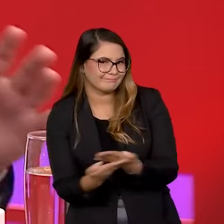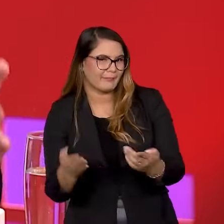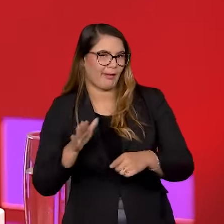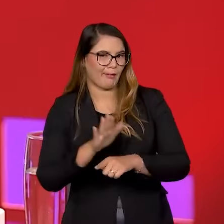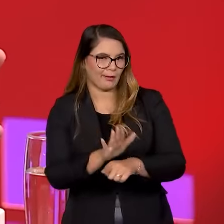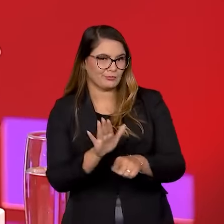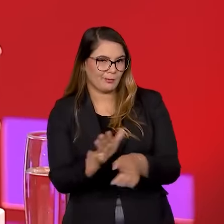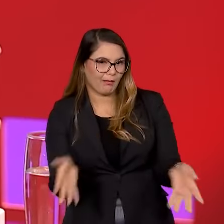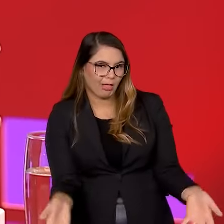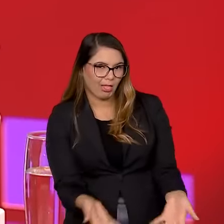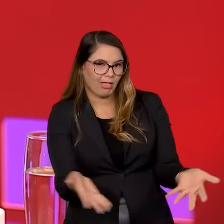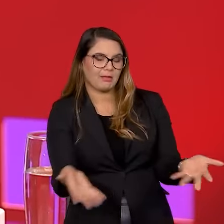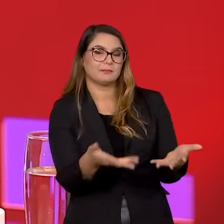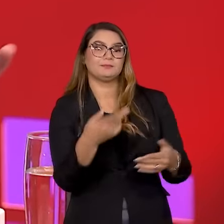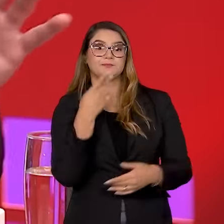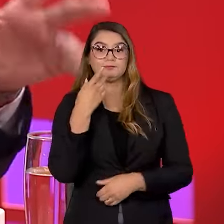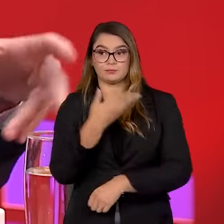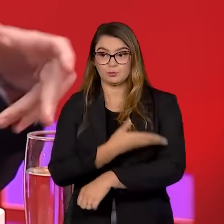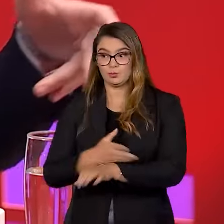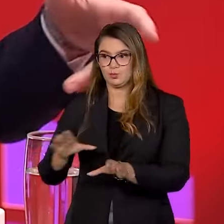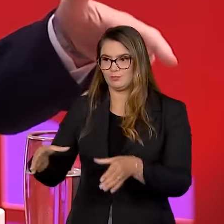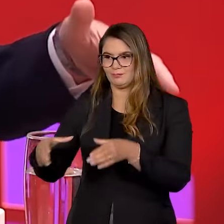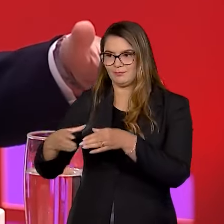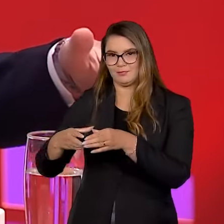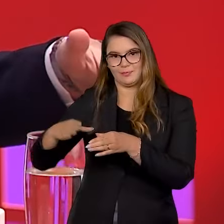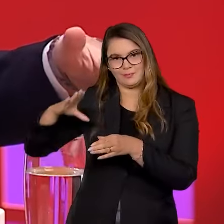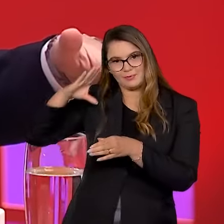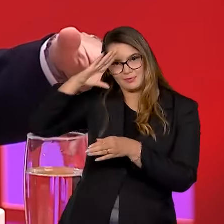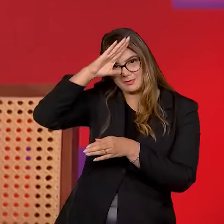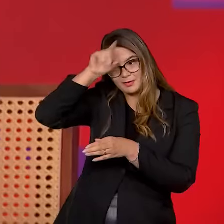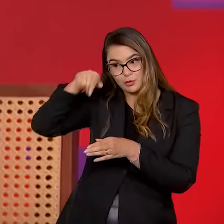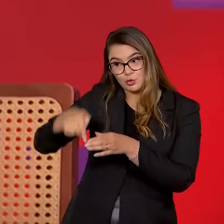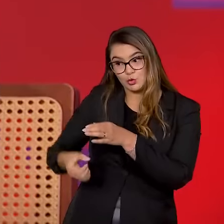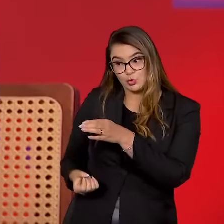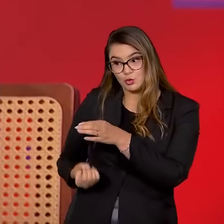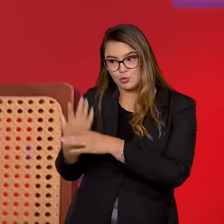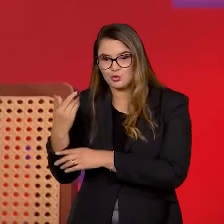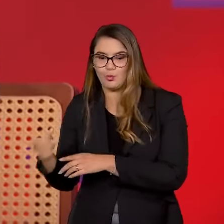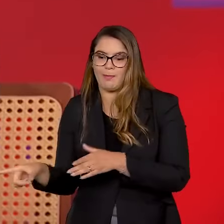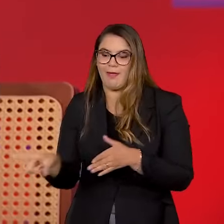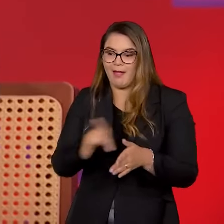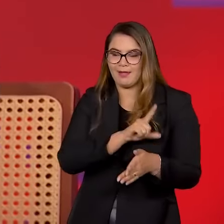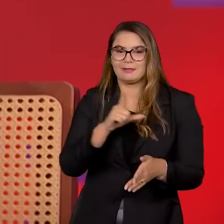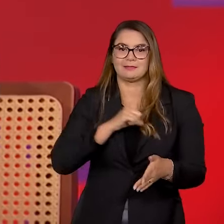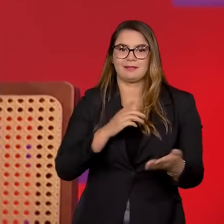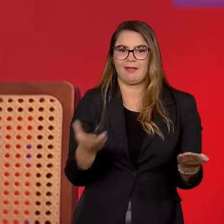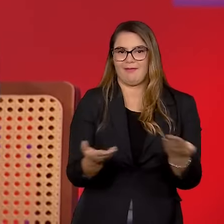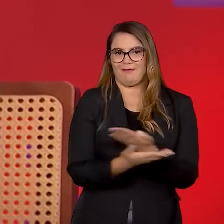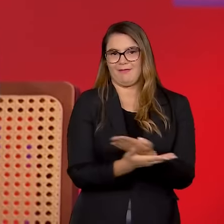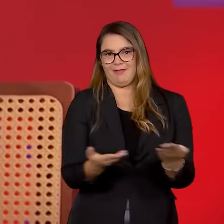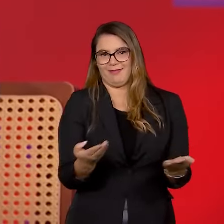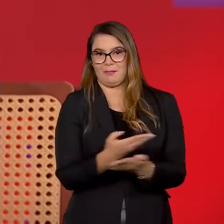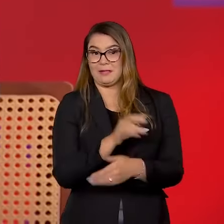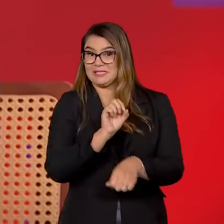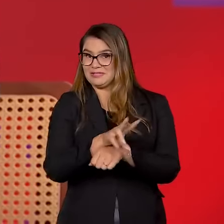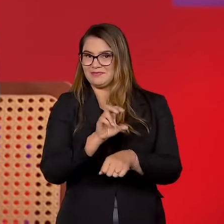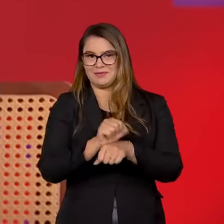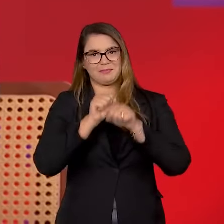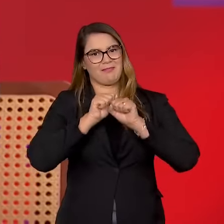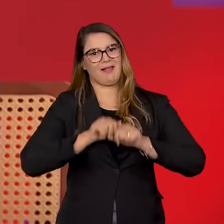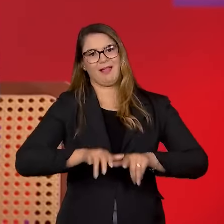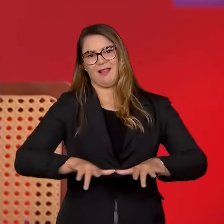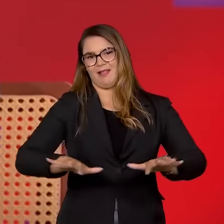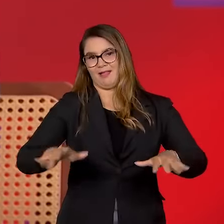né? A gente costuma dizer que o bolsonarismo foi parido pelo Lava Jatismo, né? Agora, o vírus do autoritarismo está presente na sociedade brasileira.